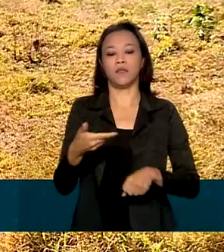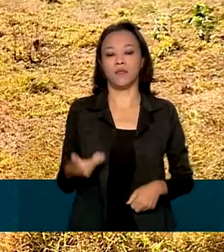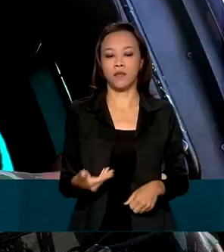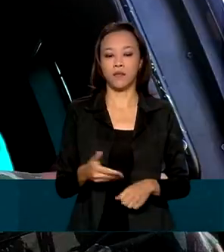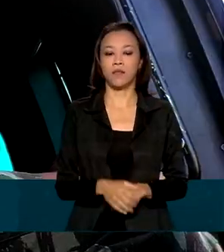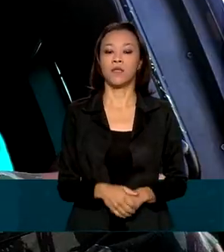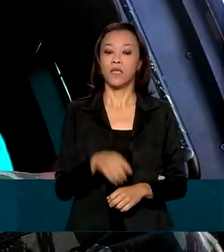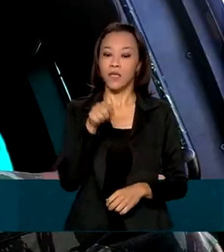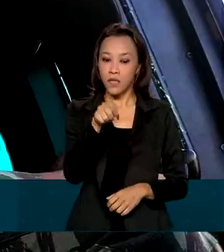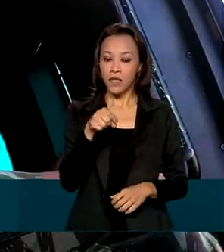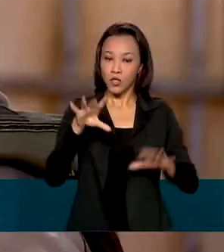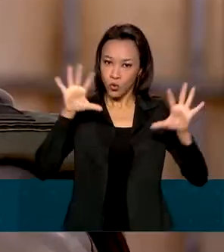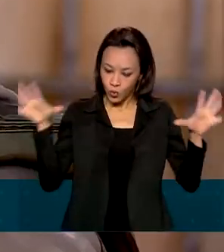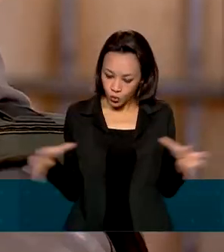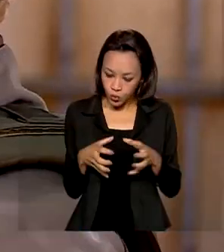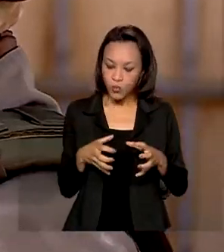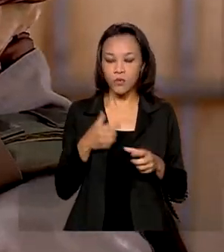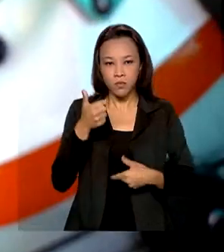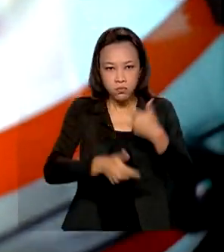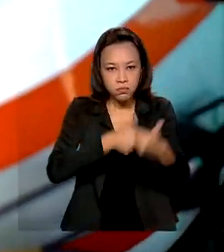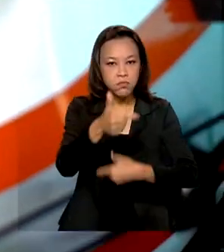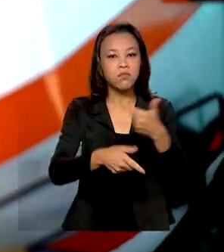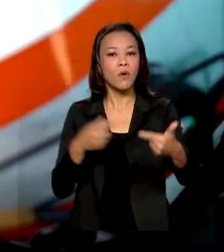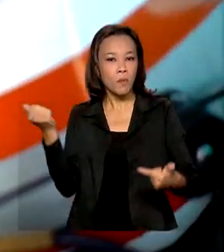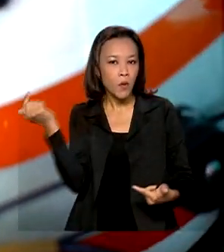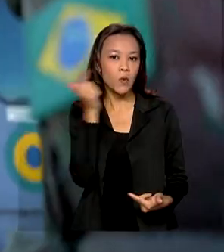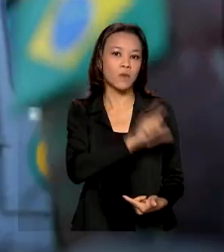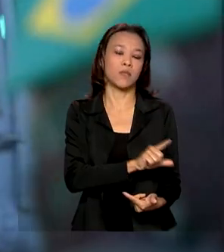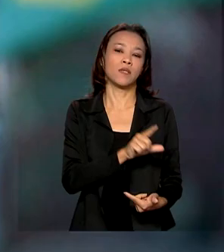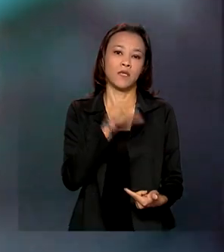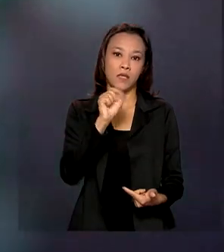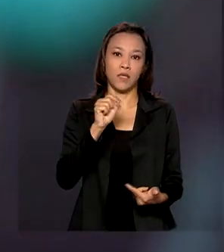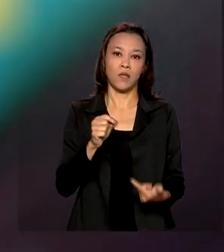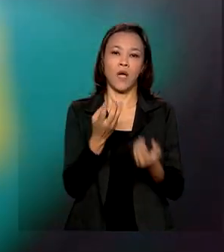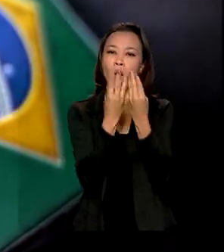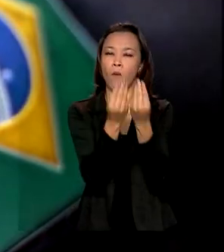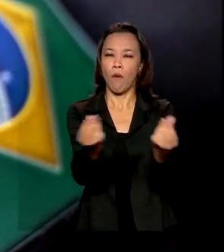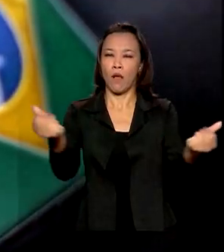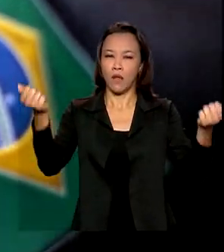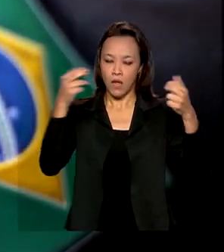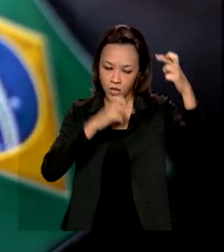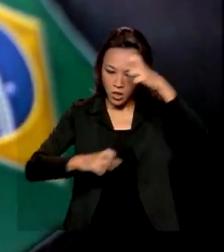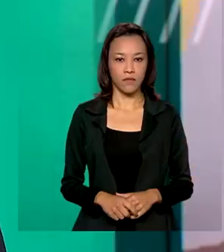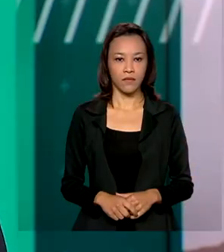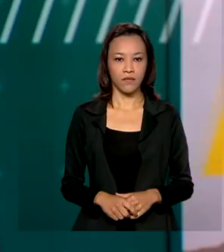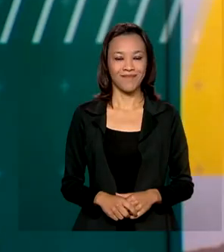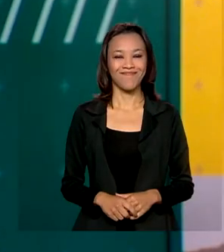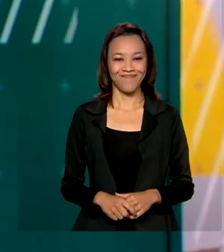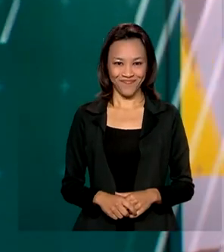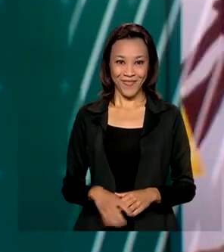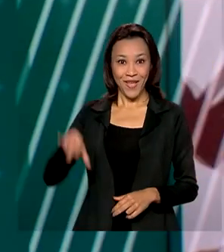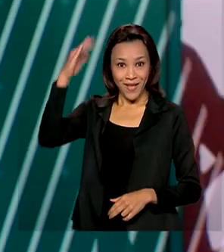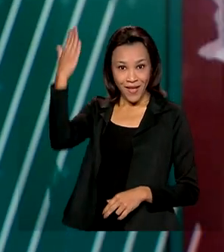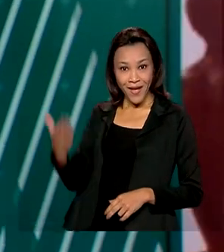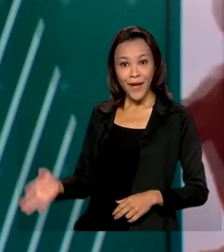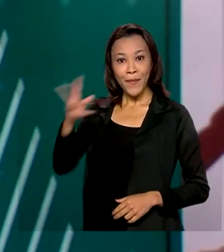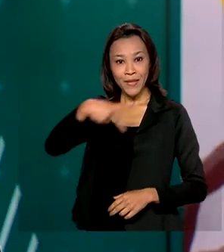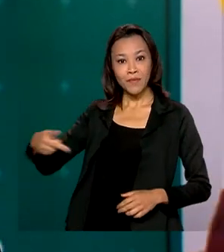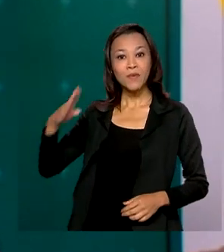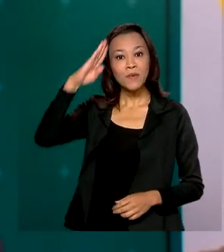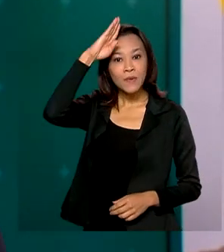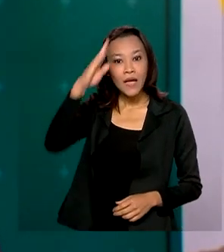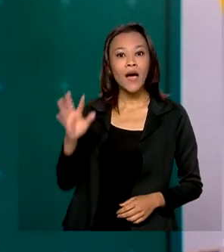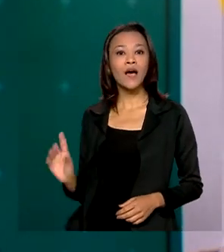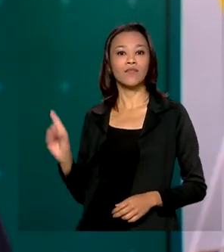uma delas, mas que juntos nós podemos aumentar a eficiência e eficácia das operações. O presidente Jair Bolsonaro